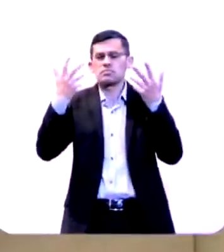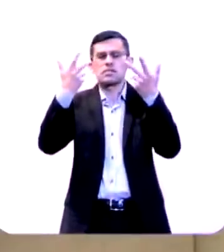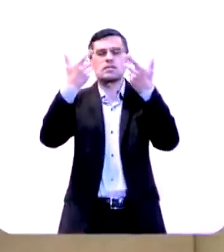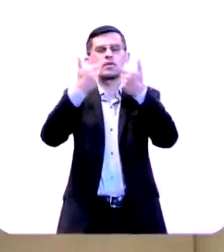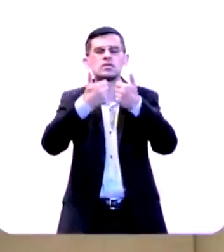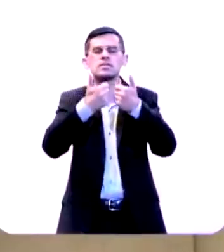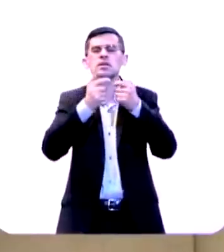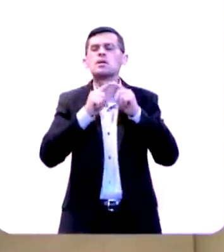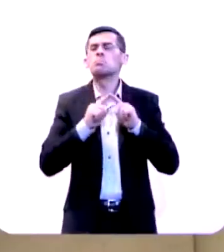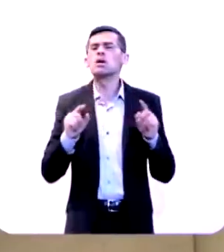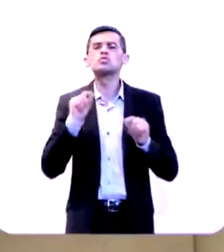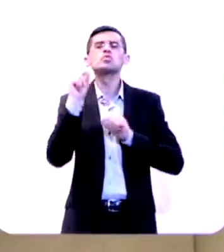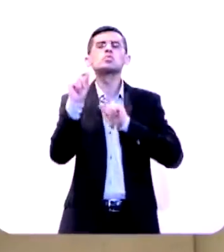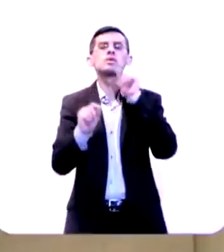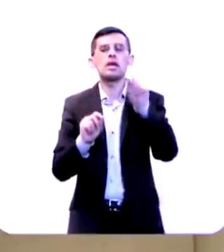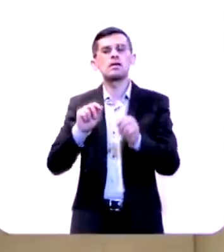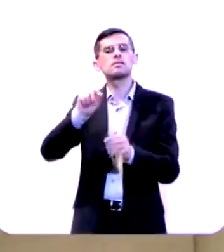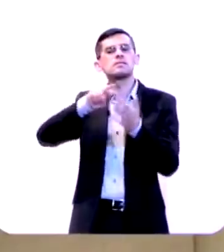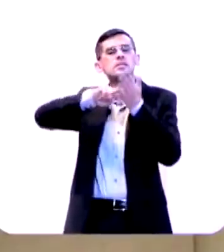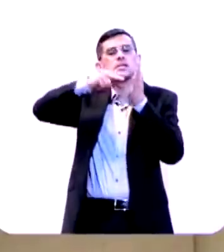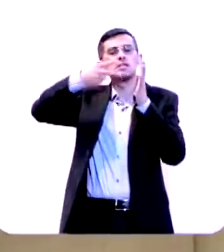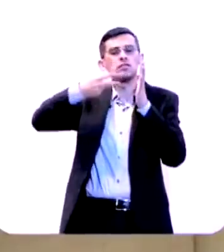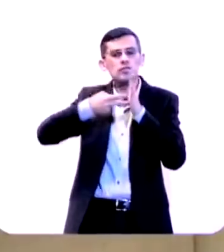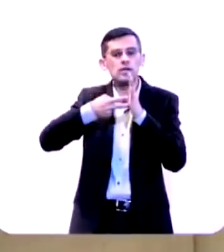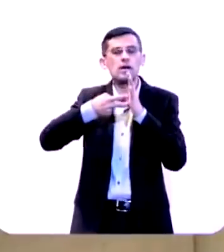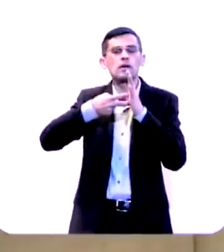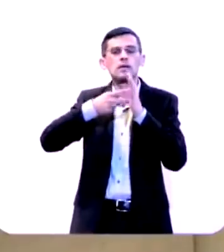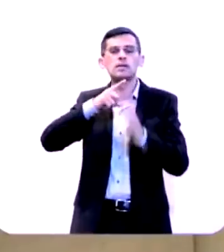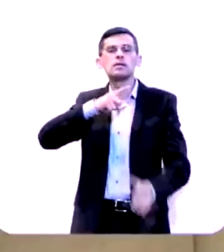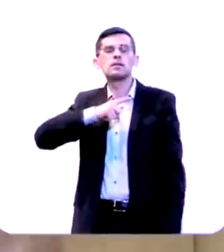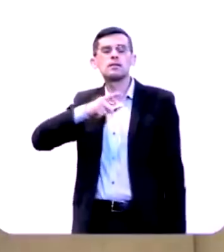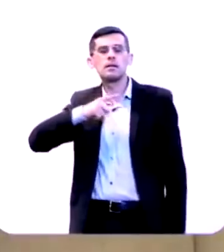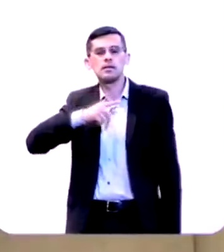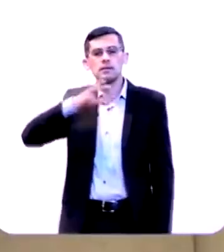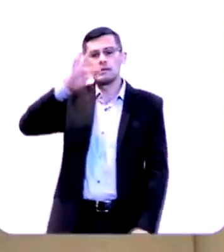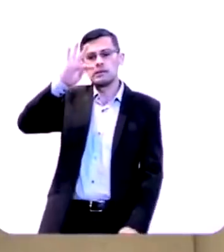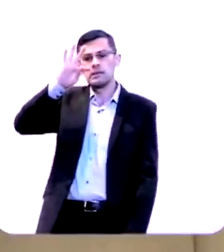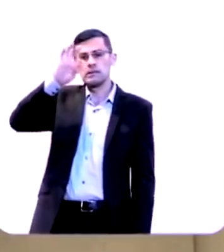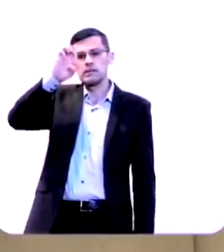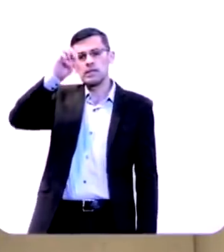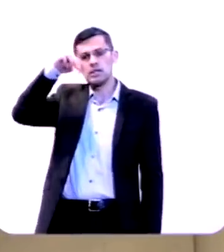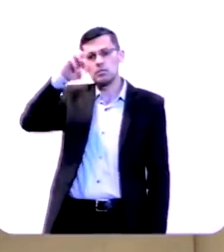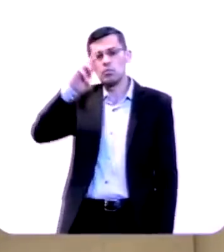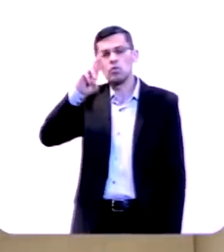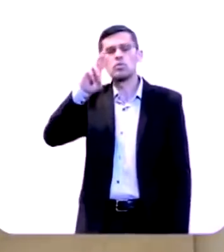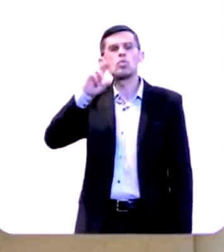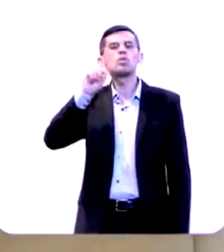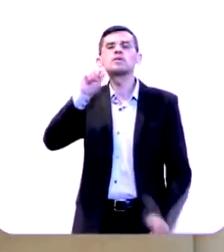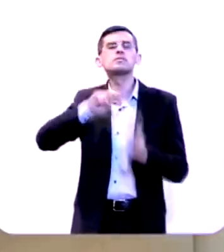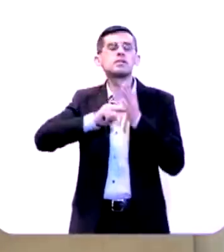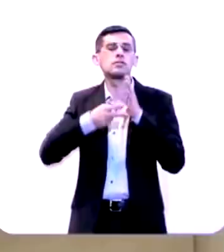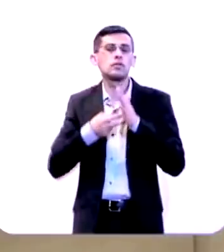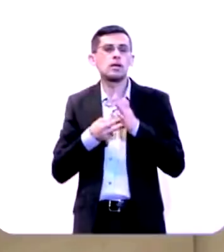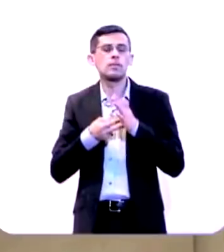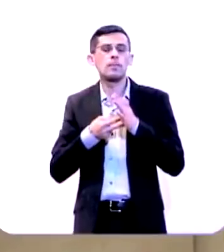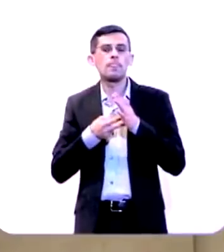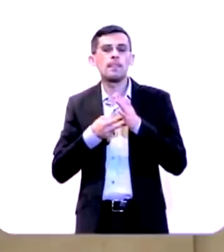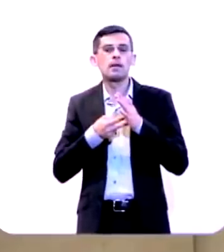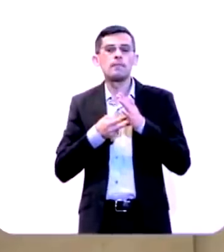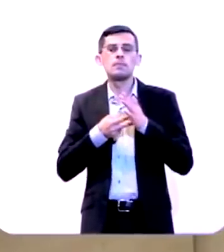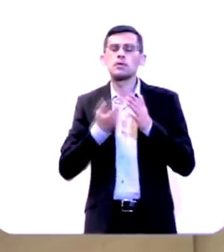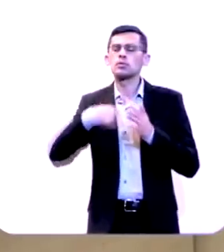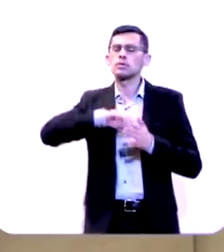Qual é essa chave? que significa temor do Senhor? Temor do Senhor é um